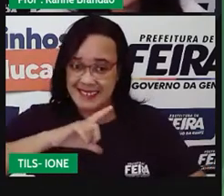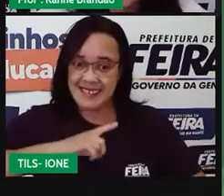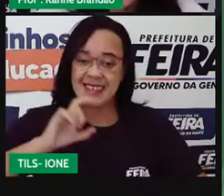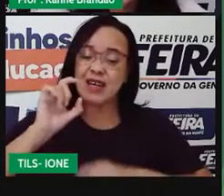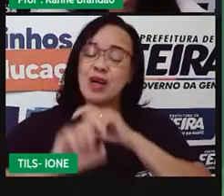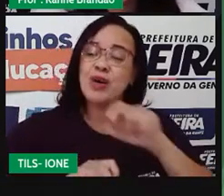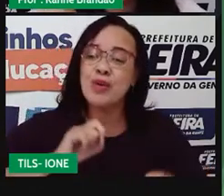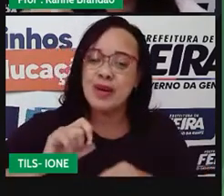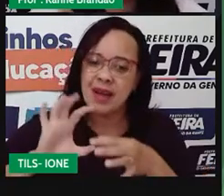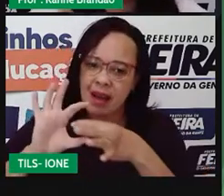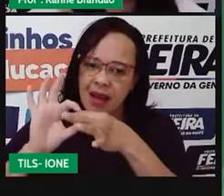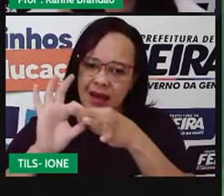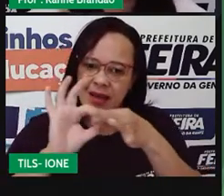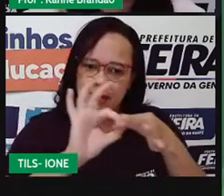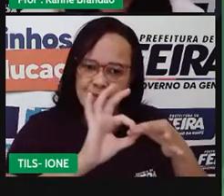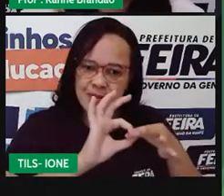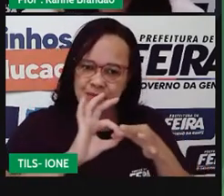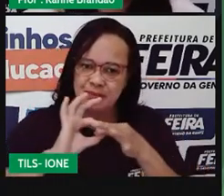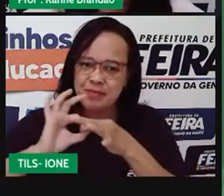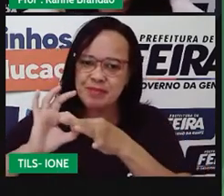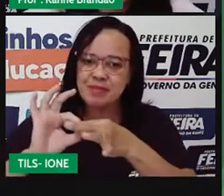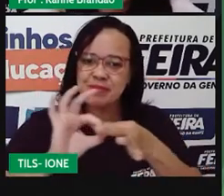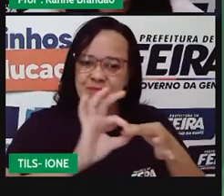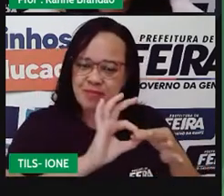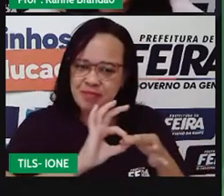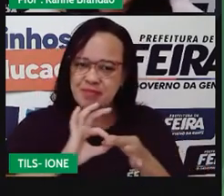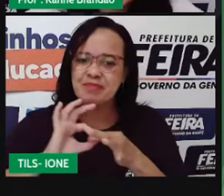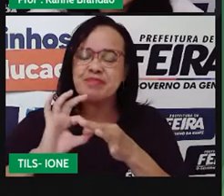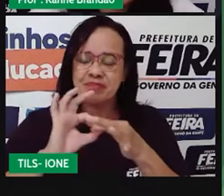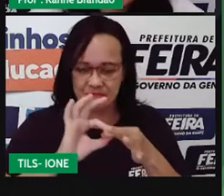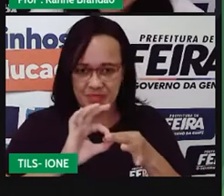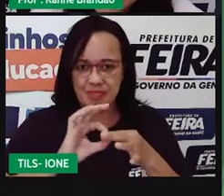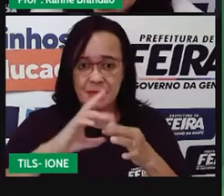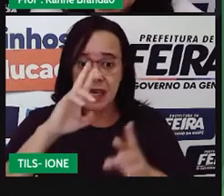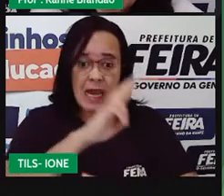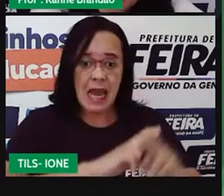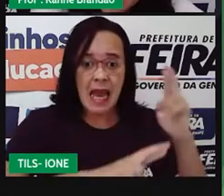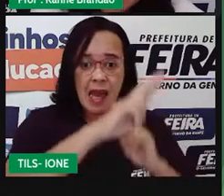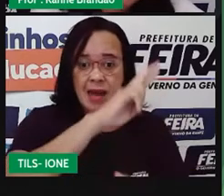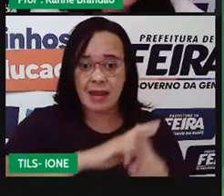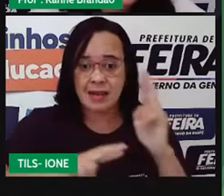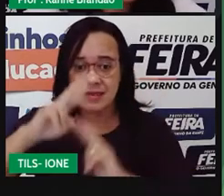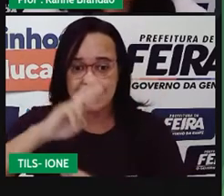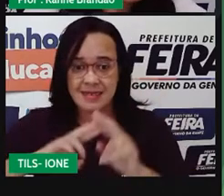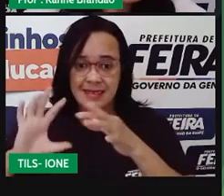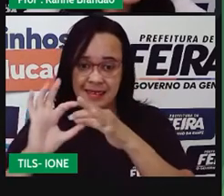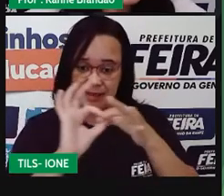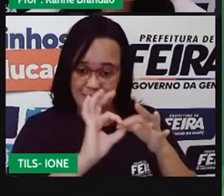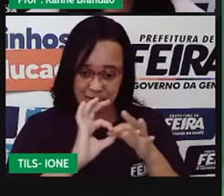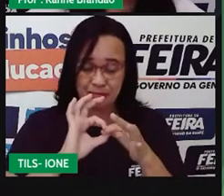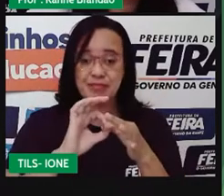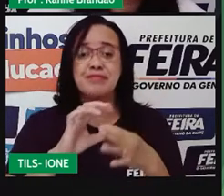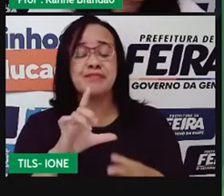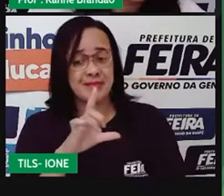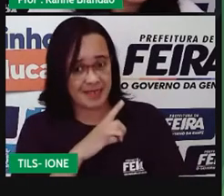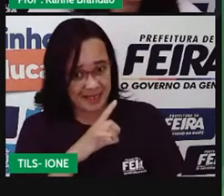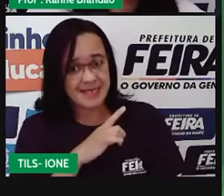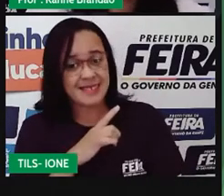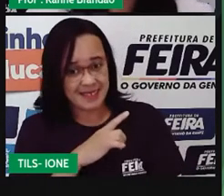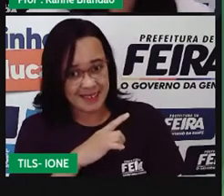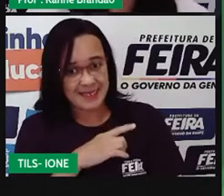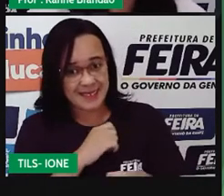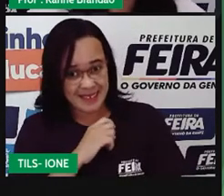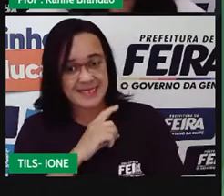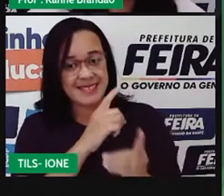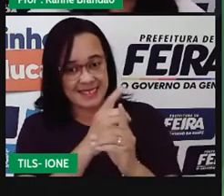desses pássaros com esse jacaré. Tá certo? E aí, a gente vai entender, então,